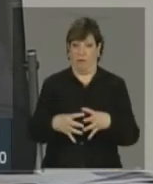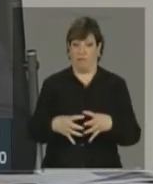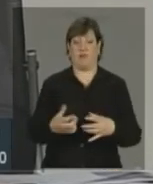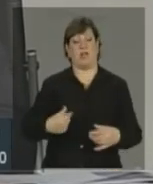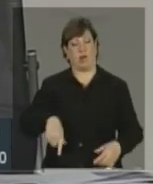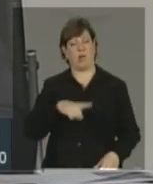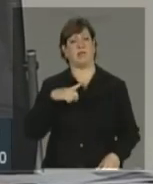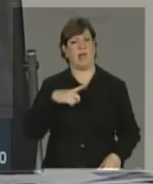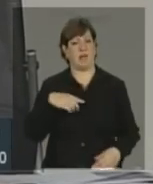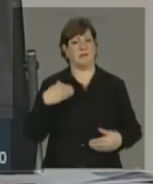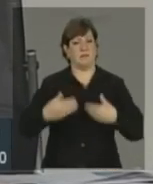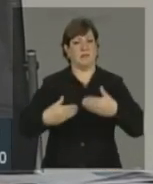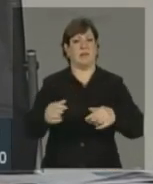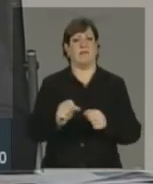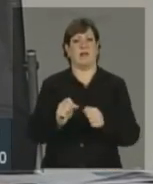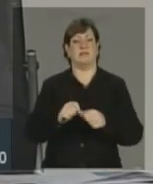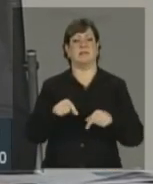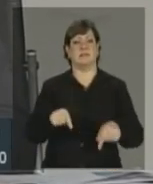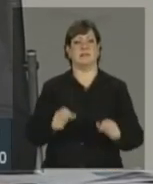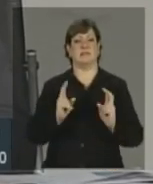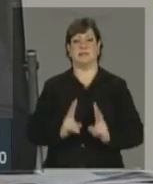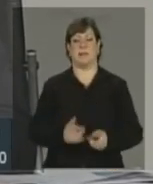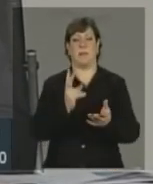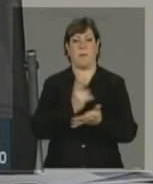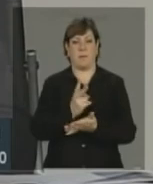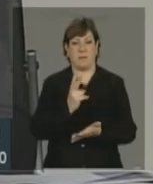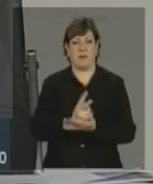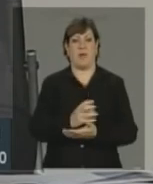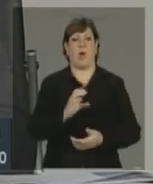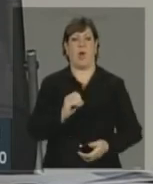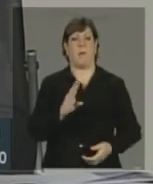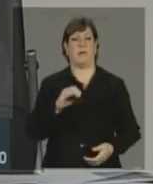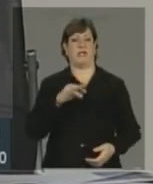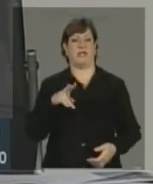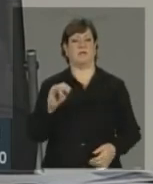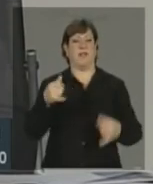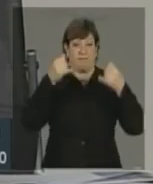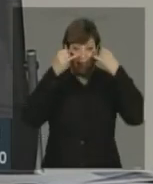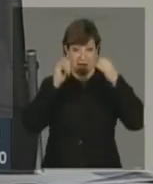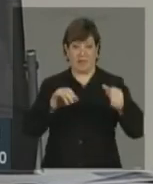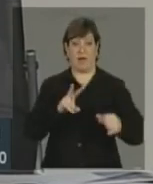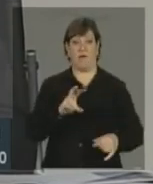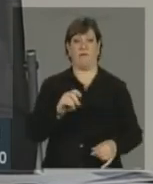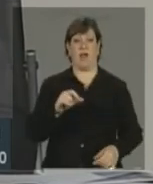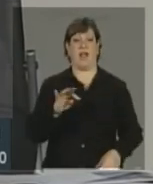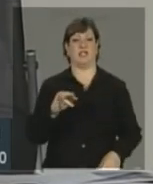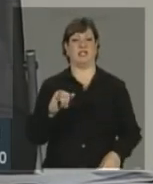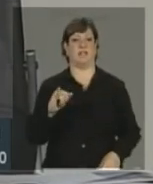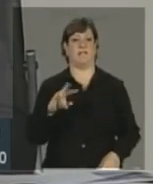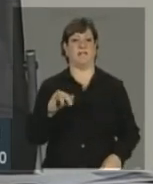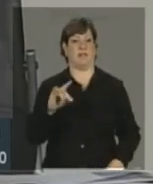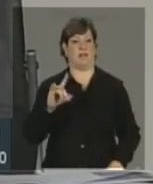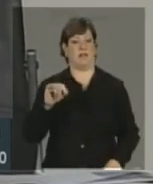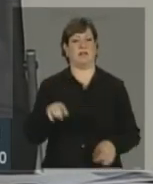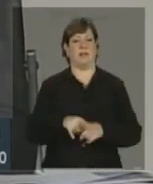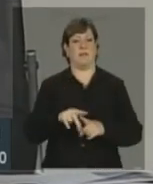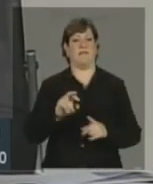fazendo isso, sempre com o mesmo objetivo, evitar a volatilidade e evitar a valorização excessiva.